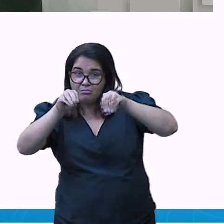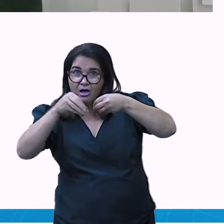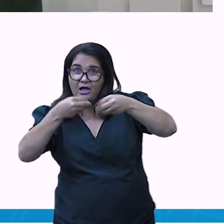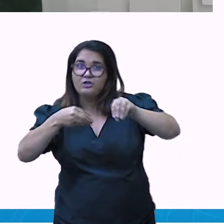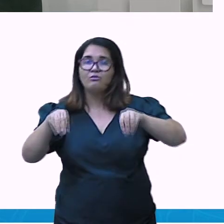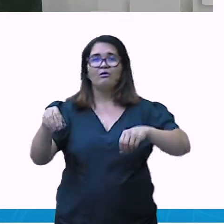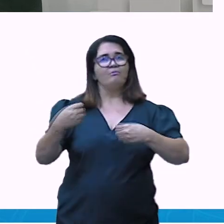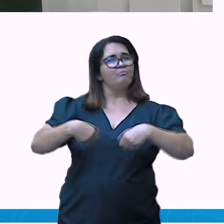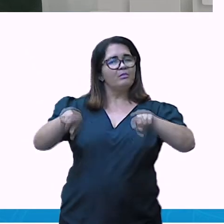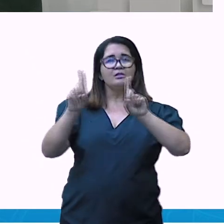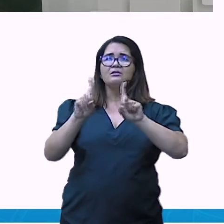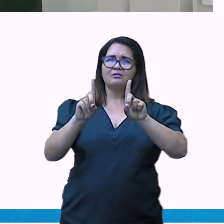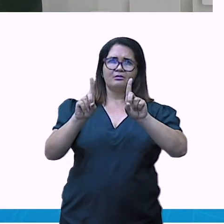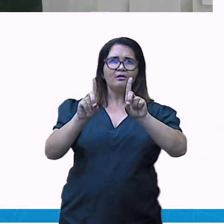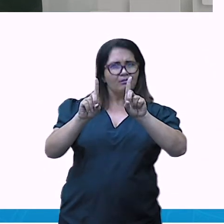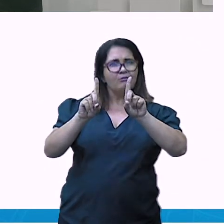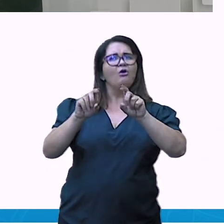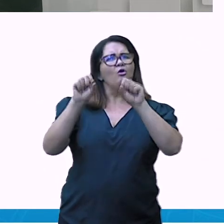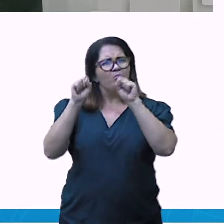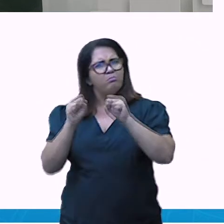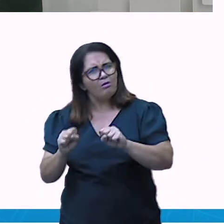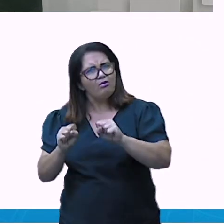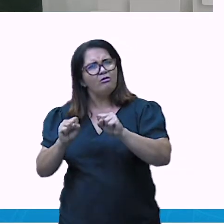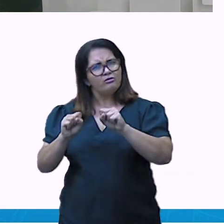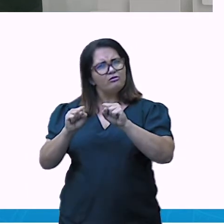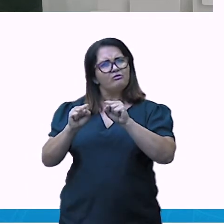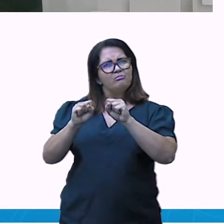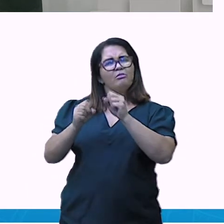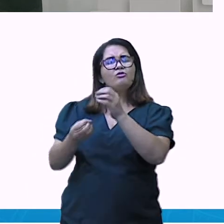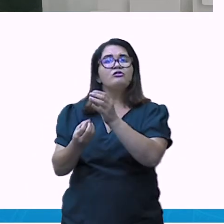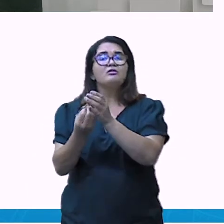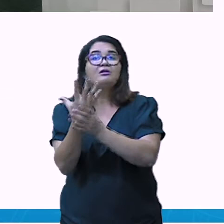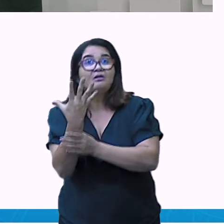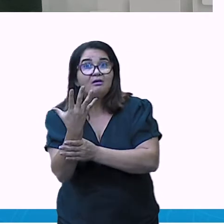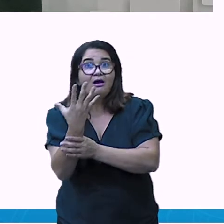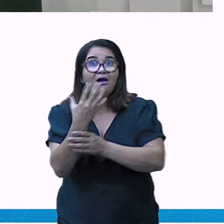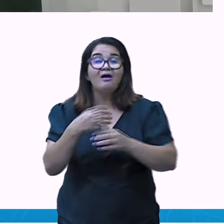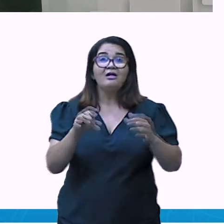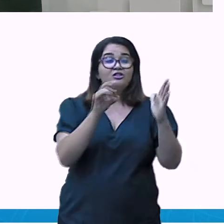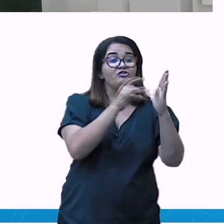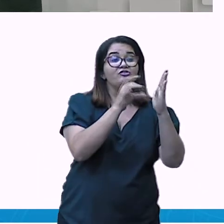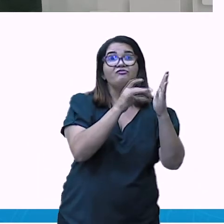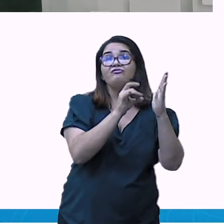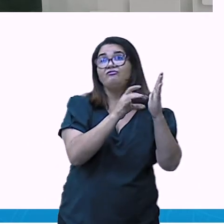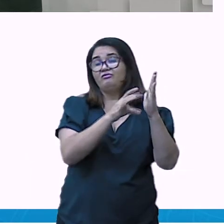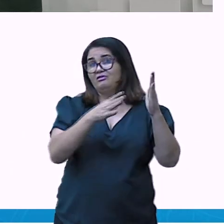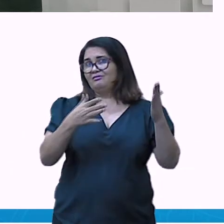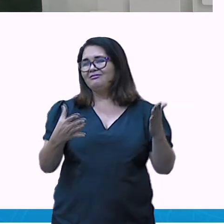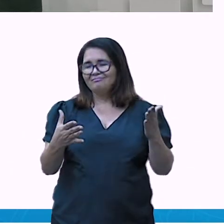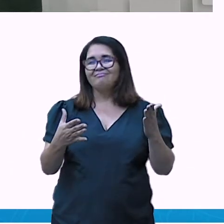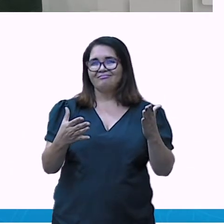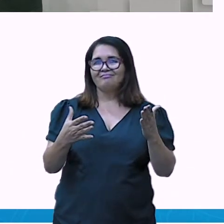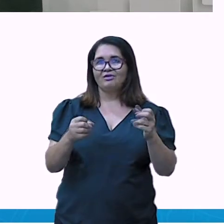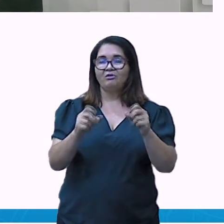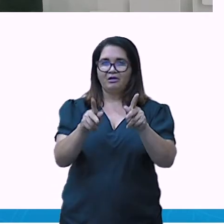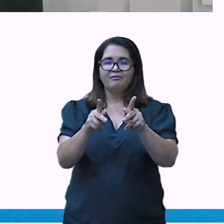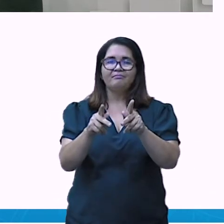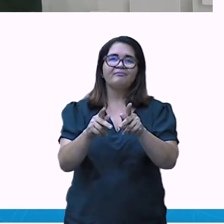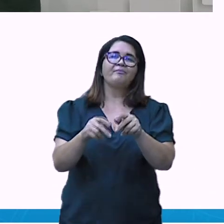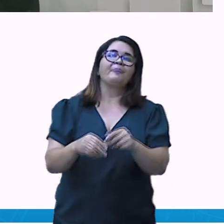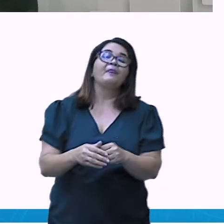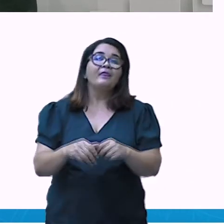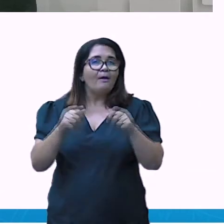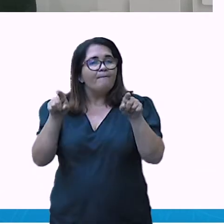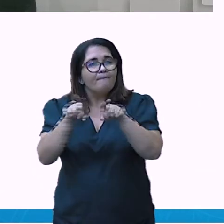ou em muitos locais, já utilizam de papel, ou você pode simplesmente não utilizar mais o canudo. Não é